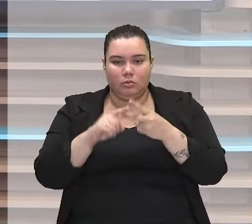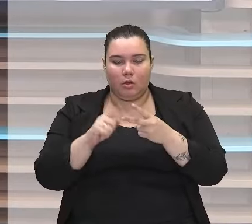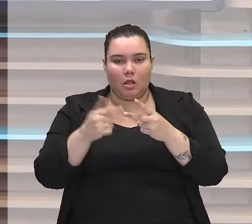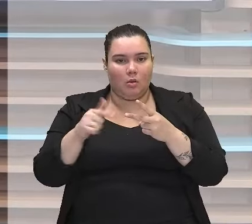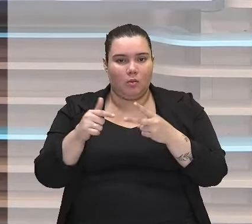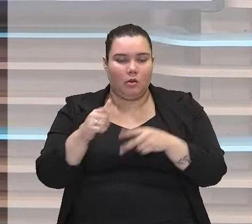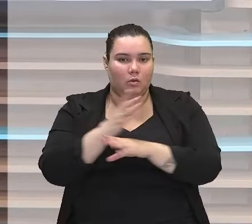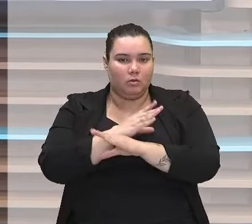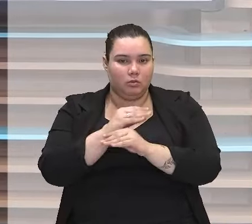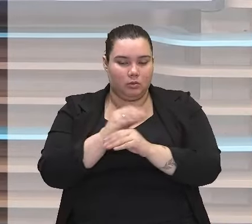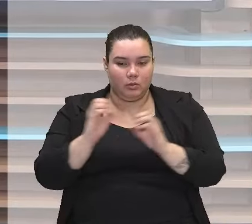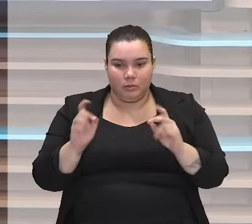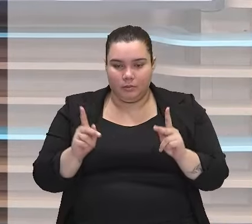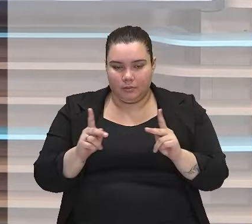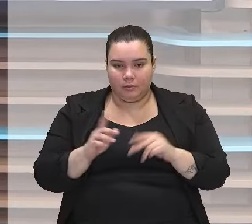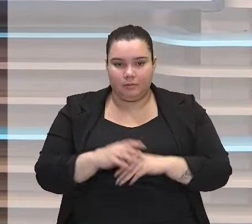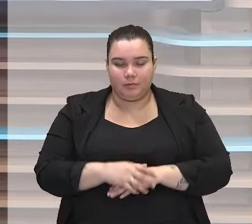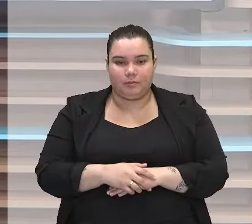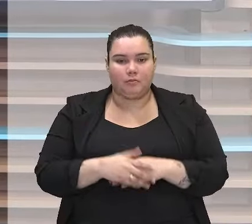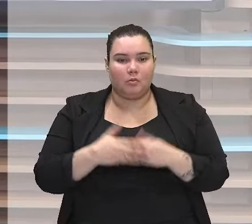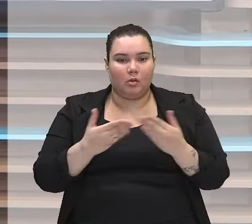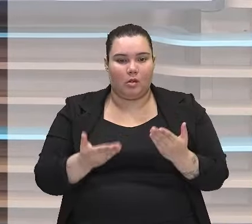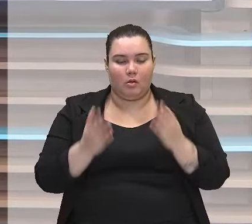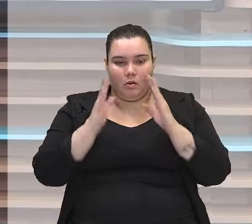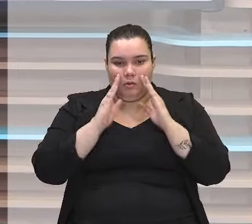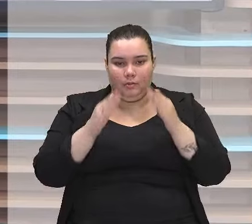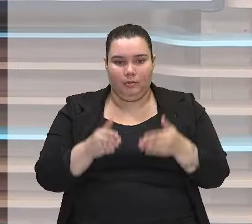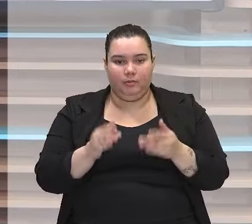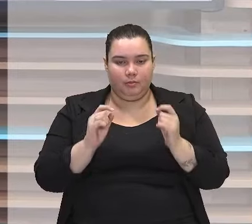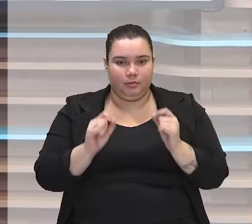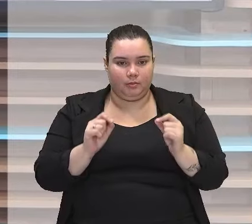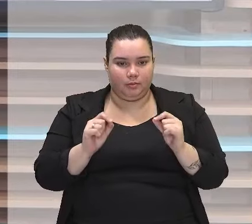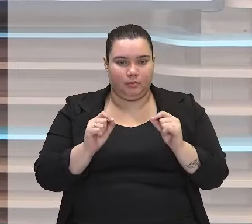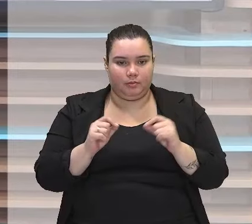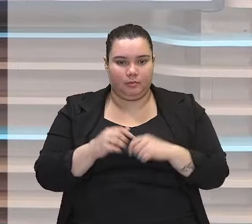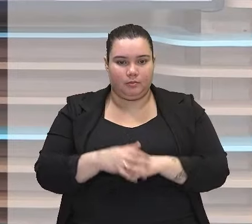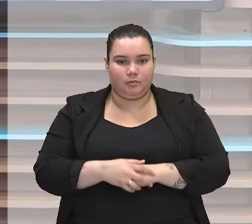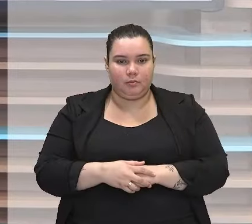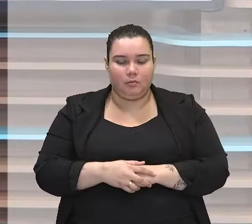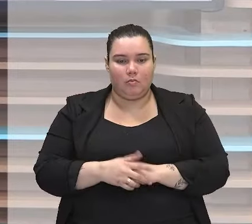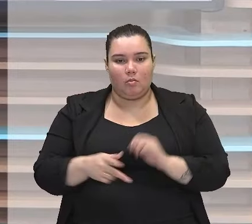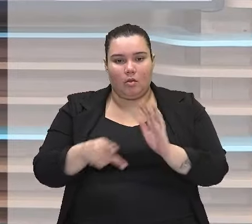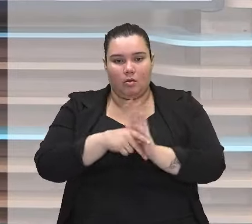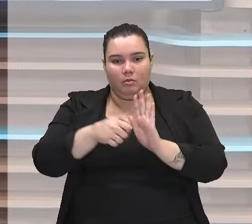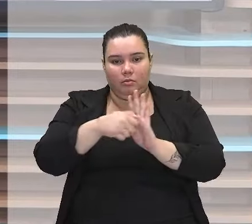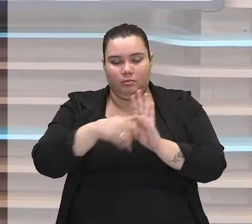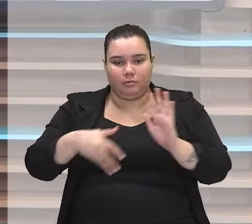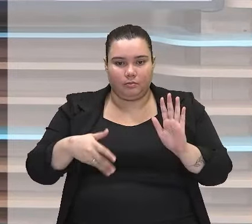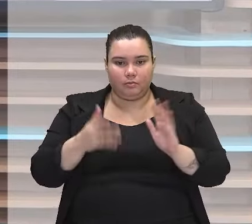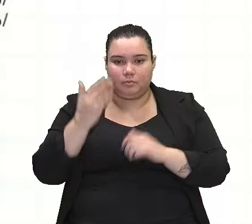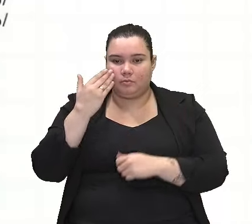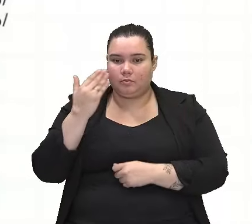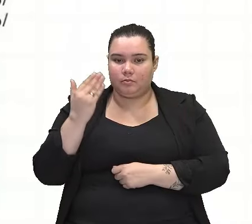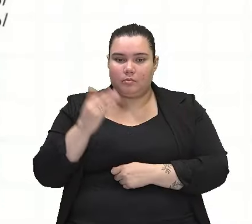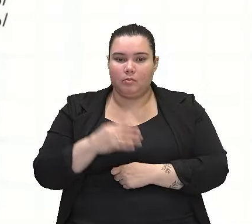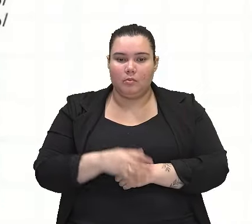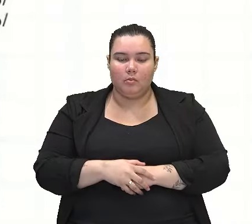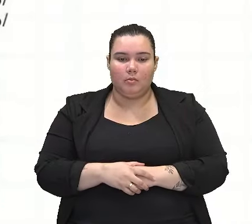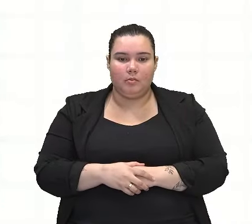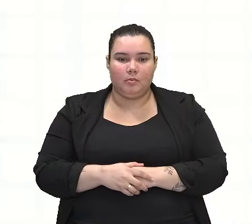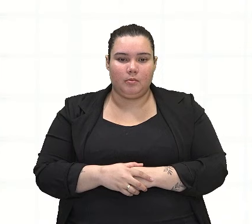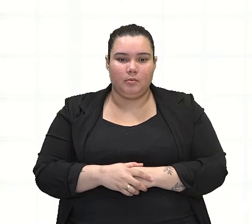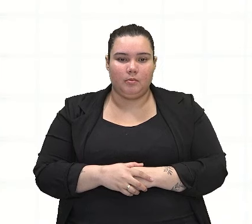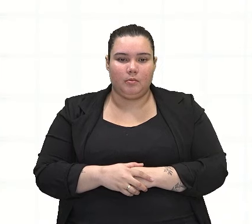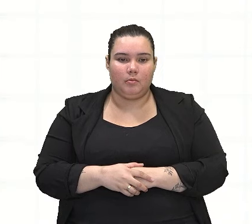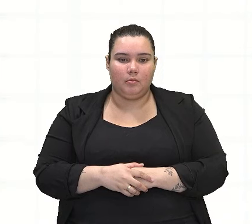sem conjunção. E aí, nós vamos exatamente ao ponto da nossa figura de linguagem. Vamos aí na sequência. Já que